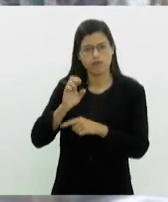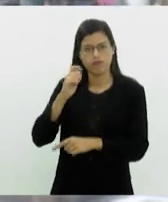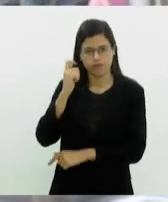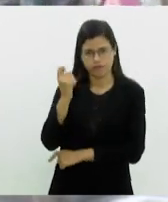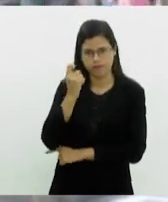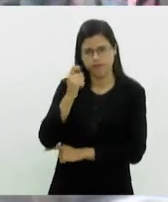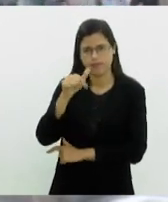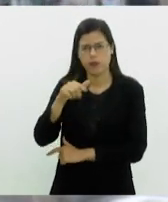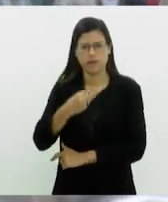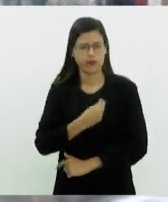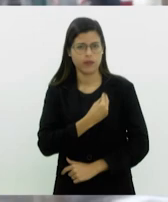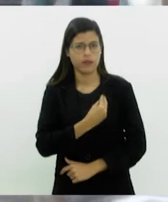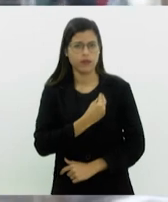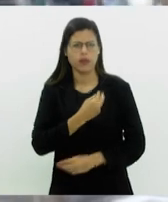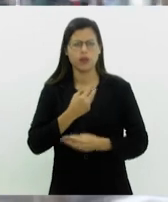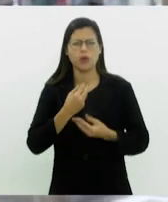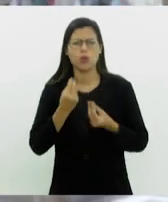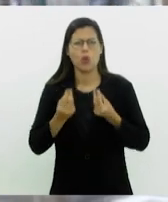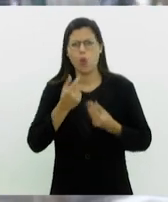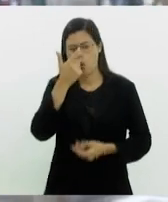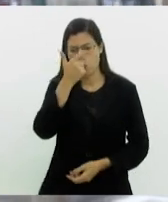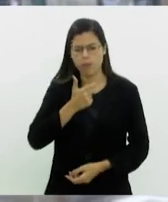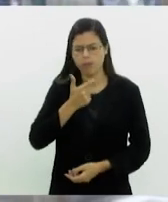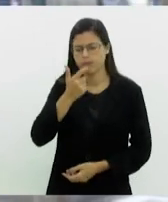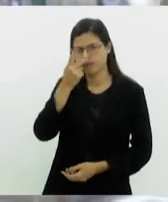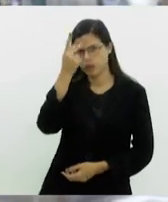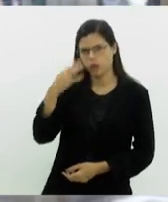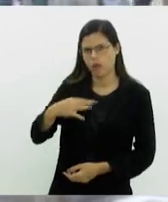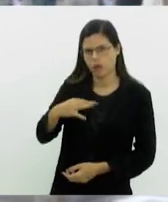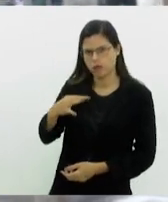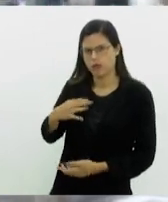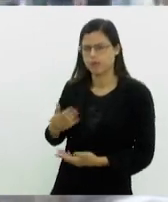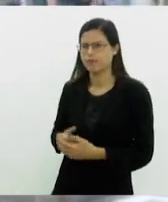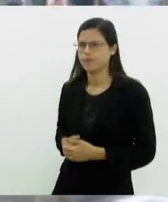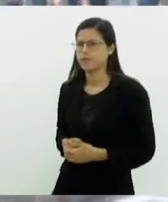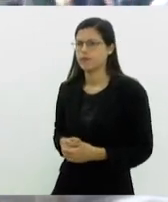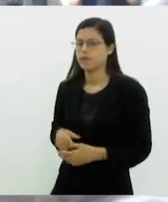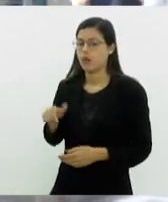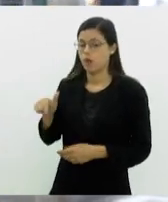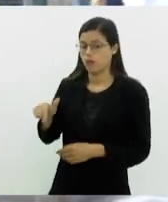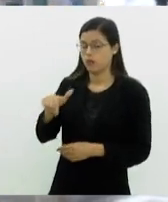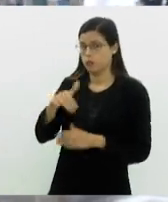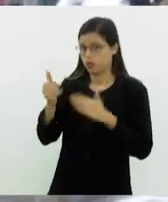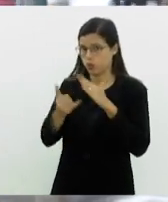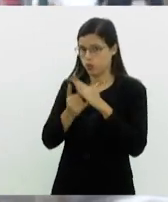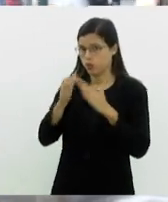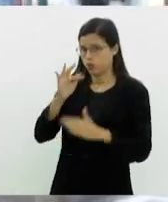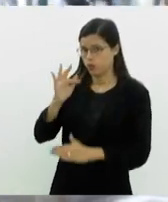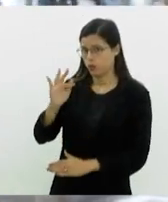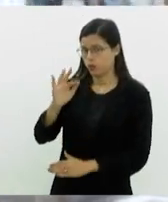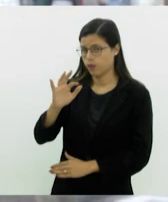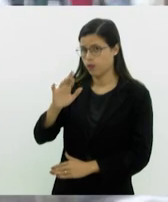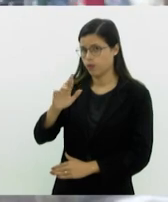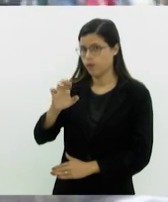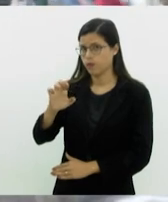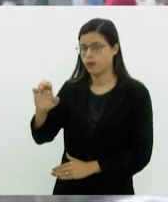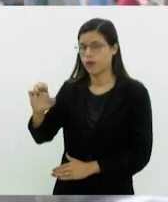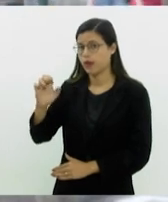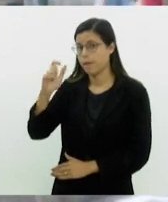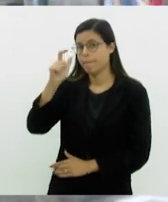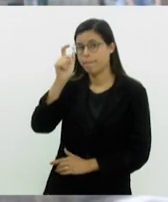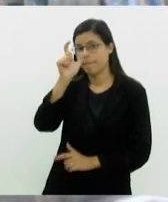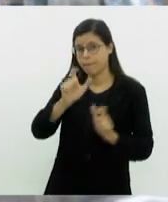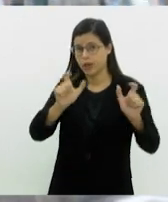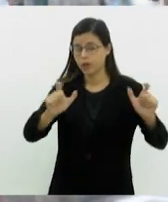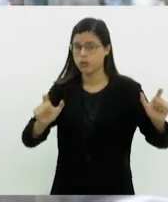Qual é, digamos assim, o perfil dessas pessoas? Olha, na Free Helper, principalmente, o perfil das pessoas são pessoas que não